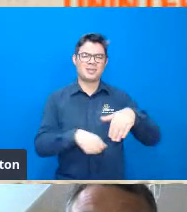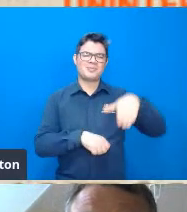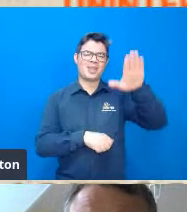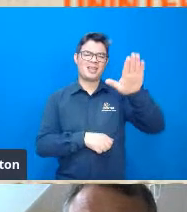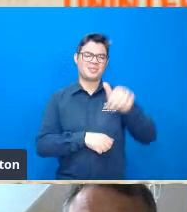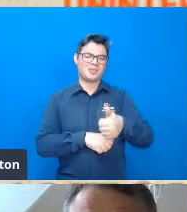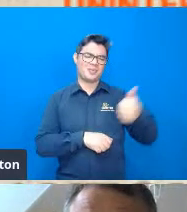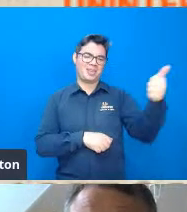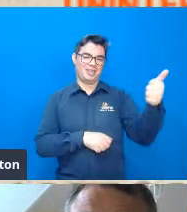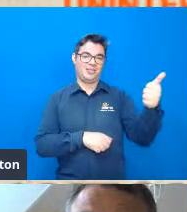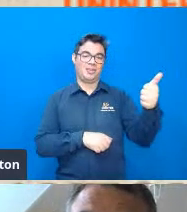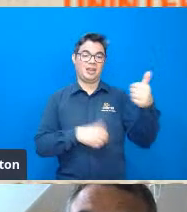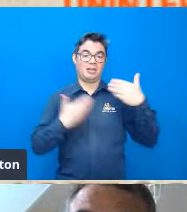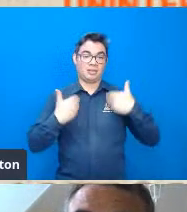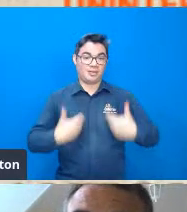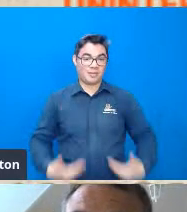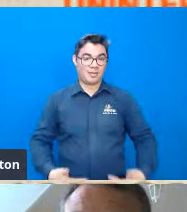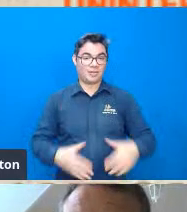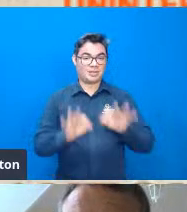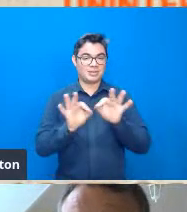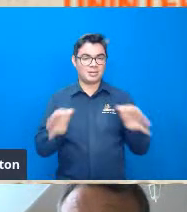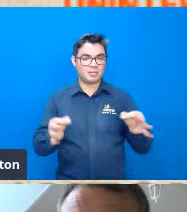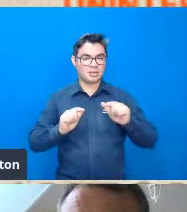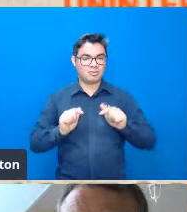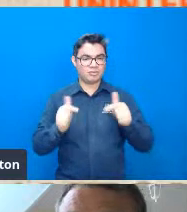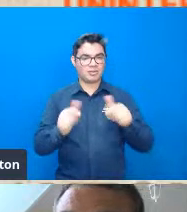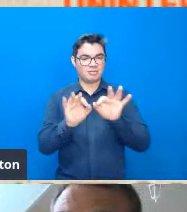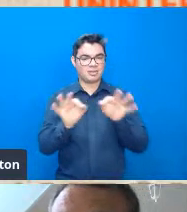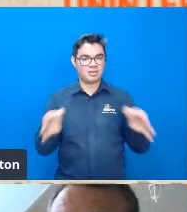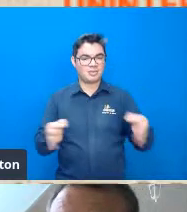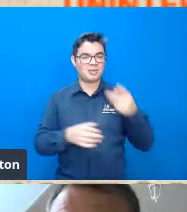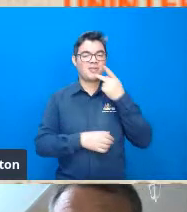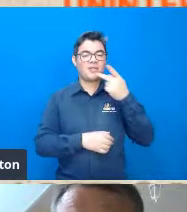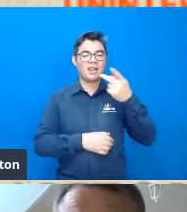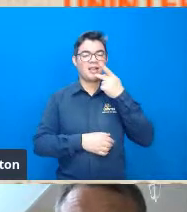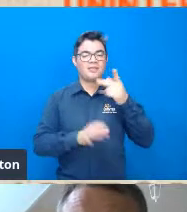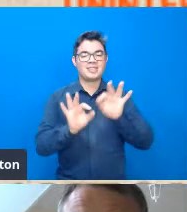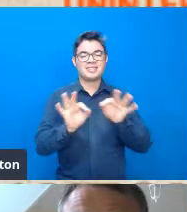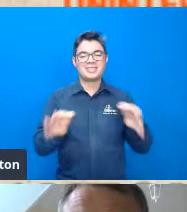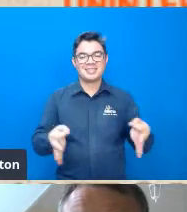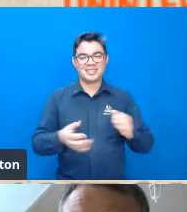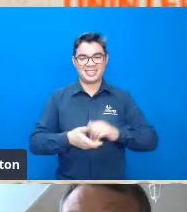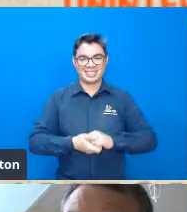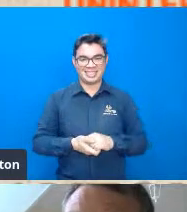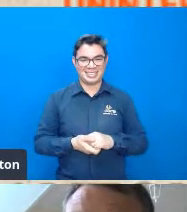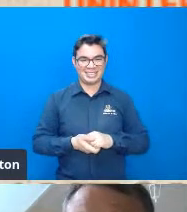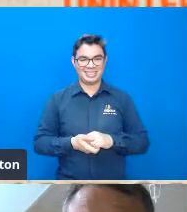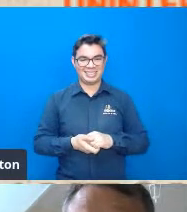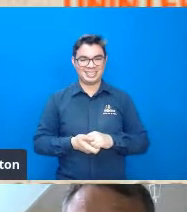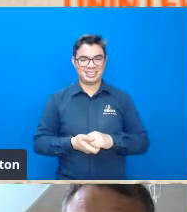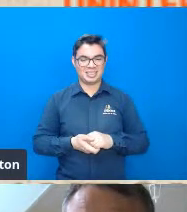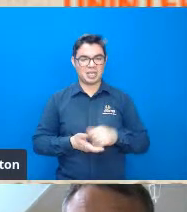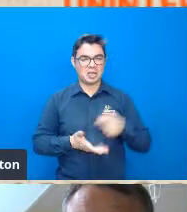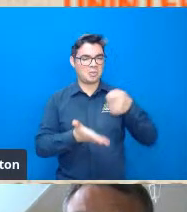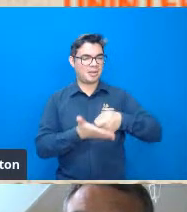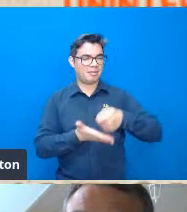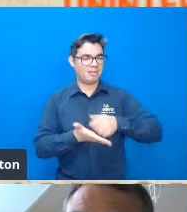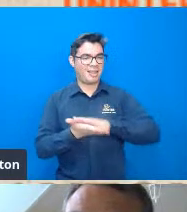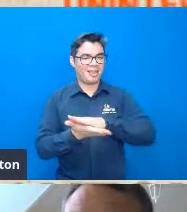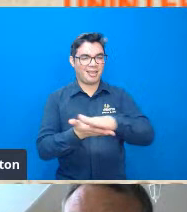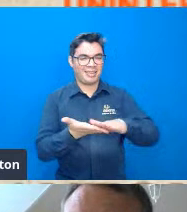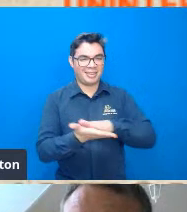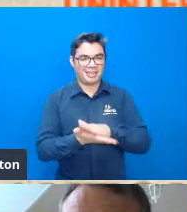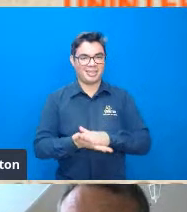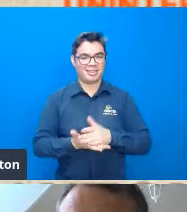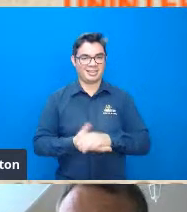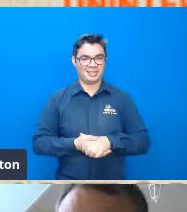trajava simplesmente agia simplesmente falava simplesmente não impunha nada não